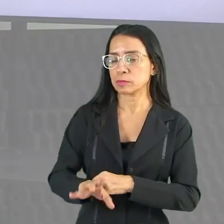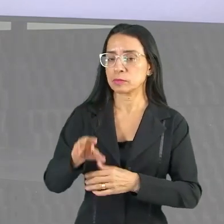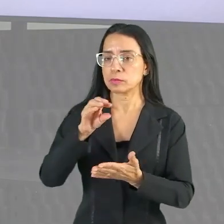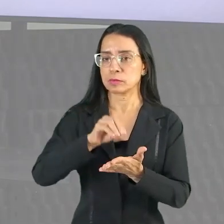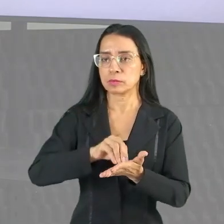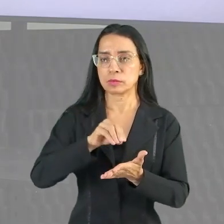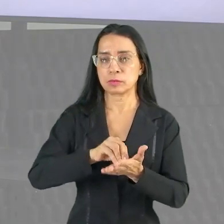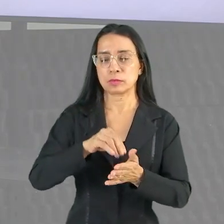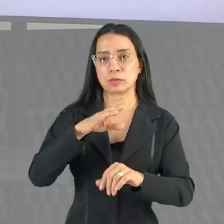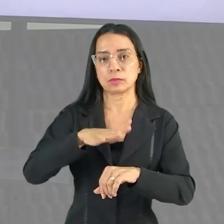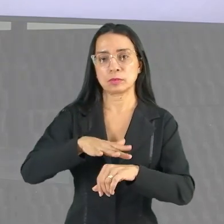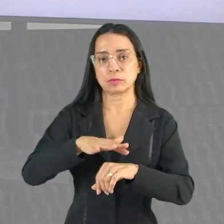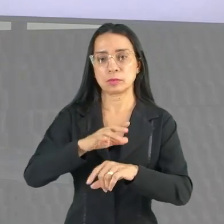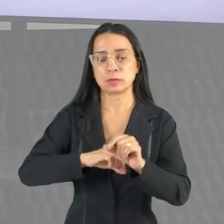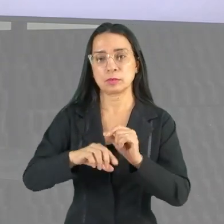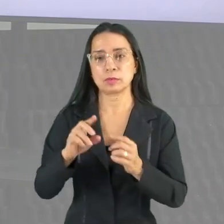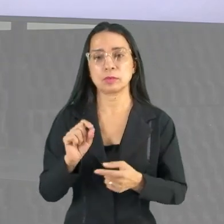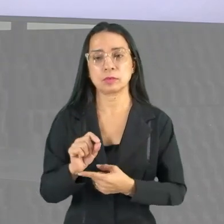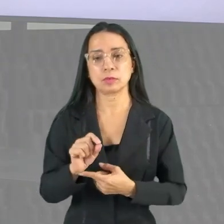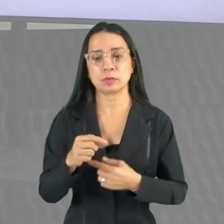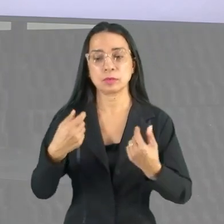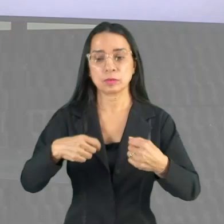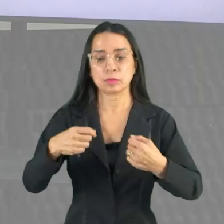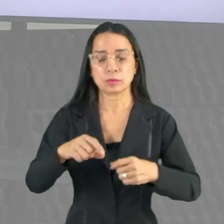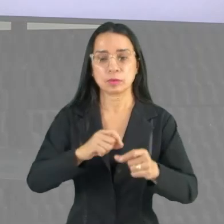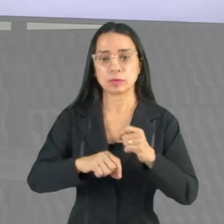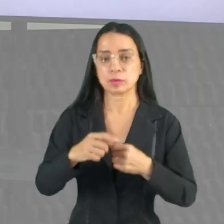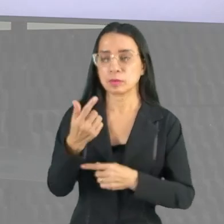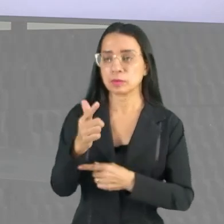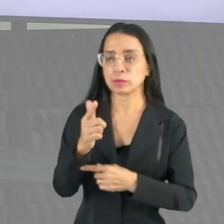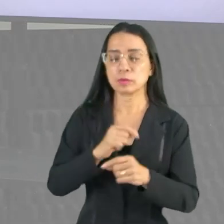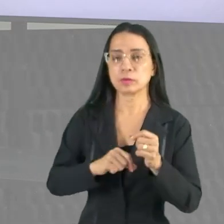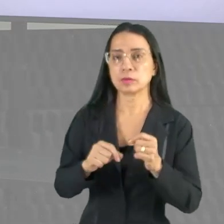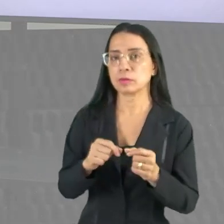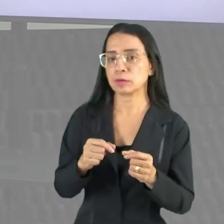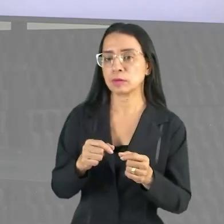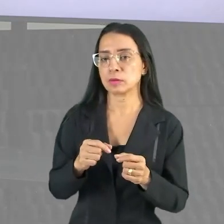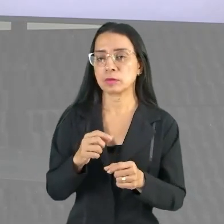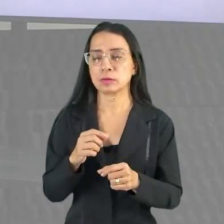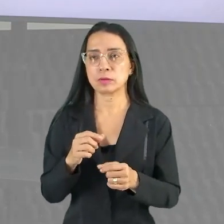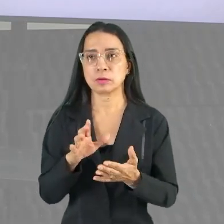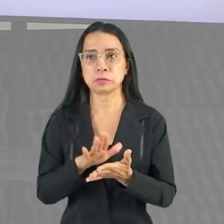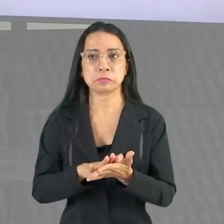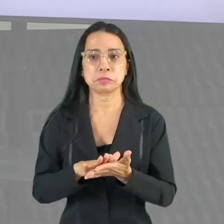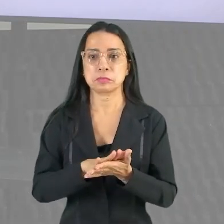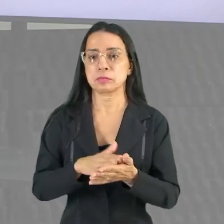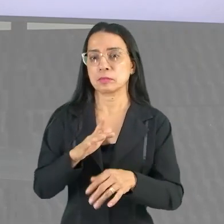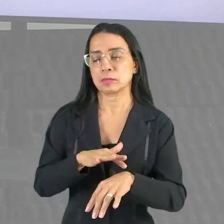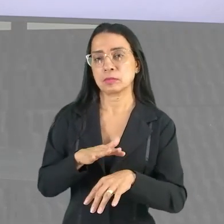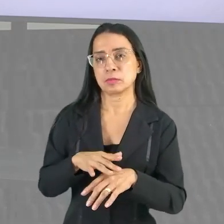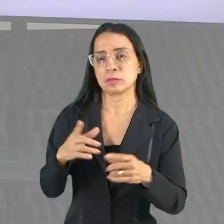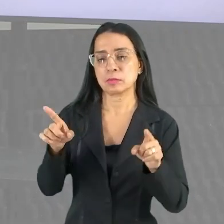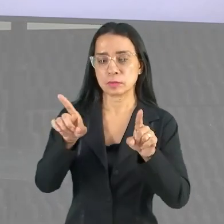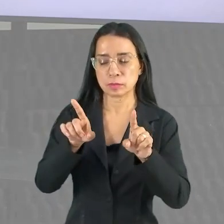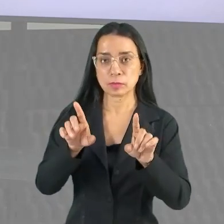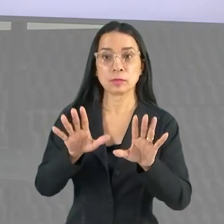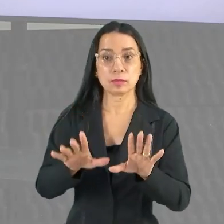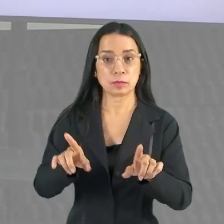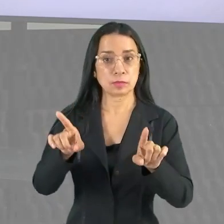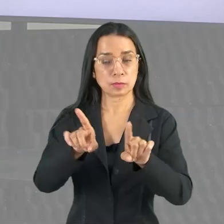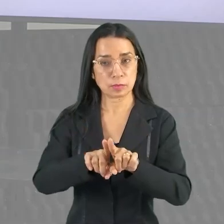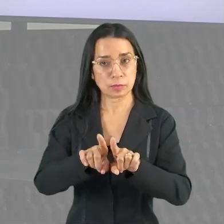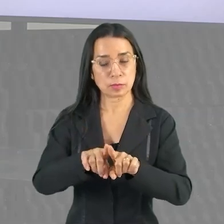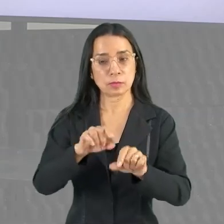doença. Então, ele precisa não ter nenhuma patologia, mas ele precisa também ter